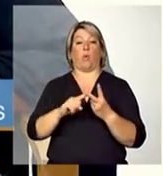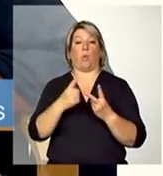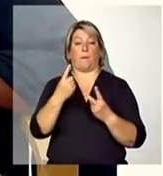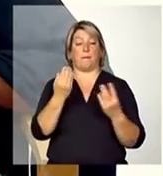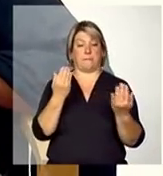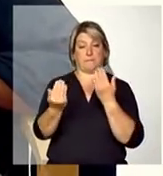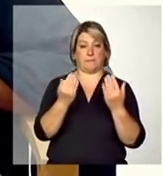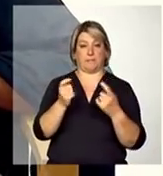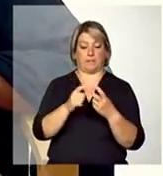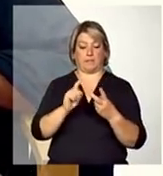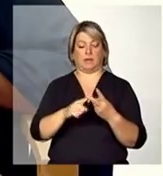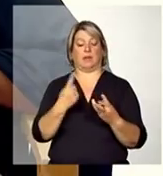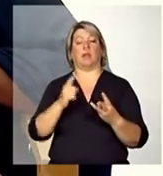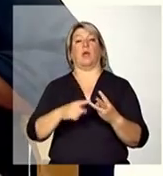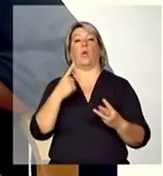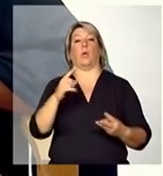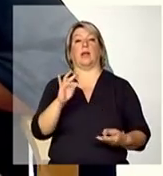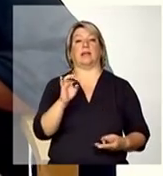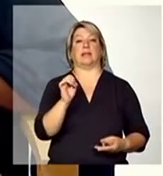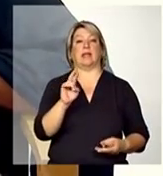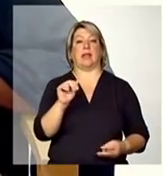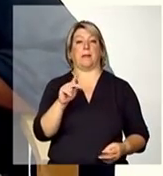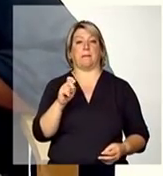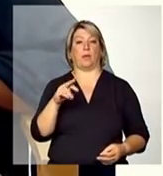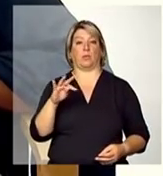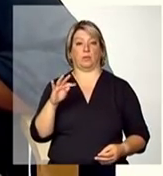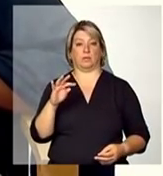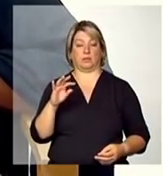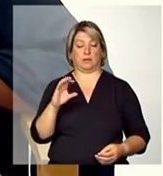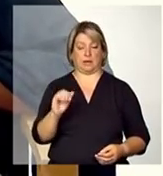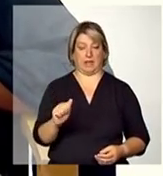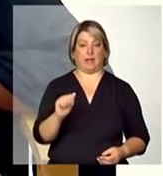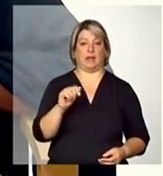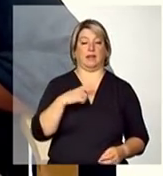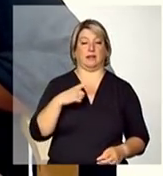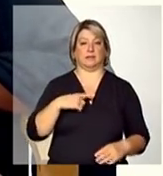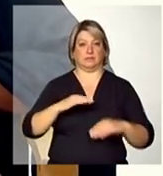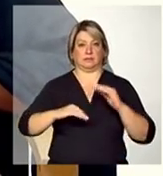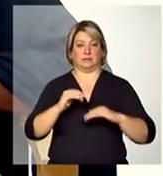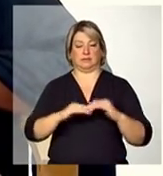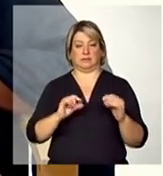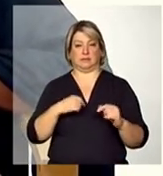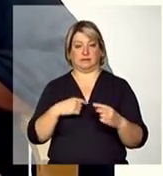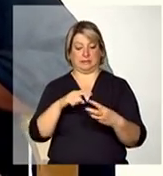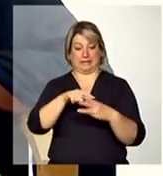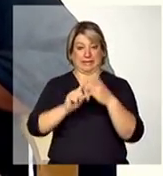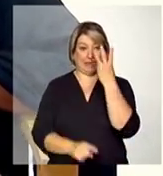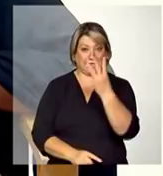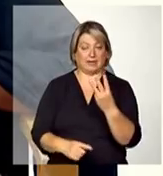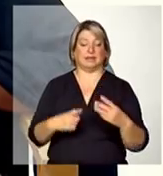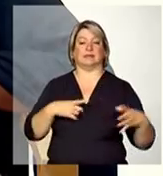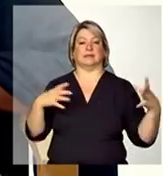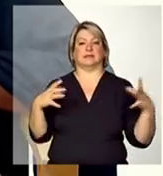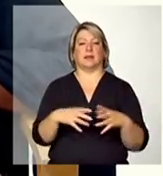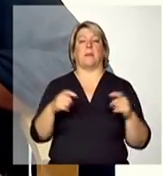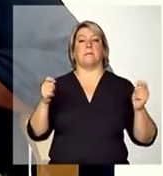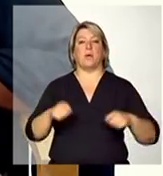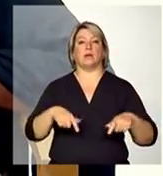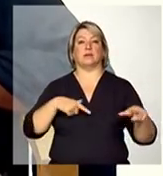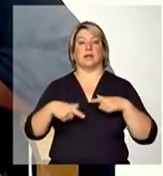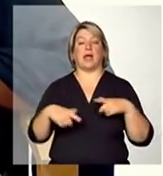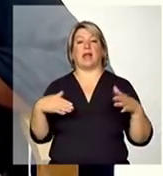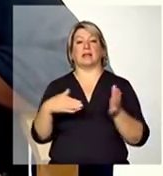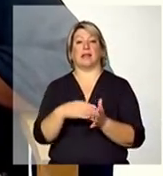terapeuta ocupacional essa tria de esses três profissionais eles podem articular em até três residências inclusivas